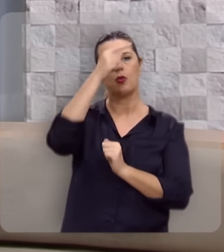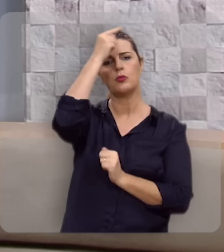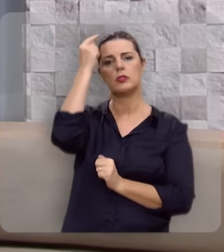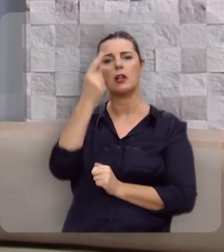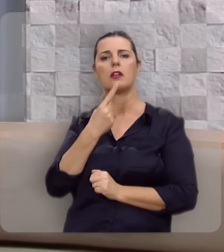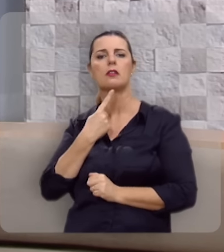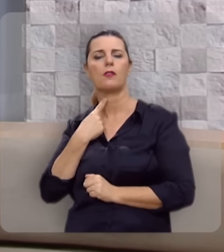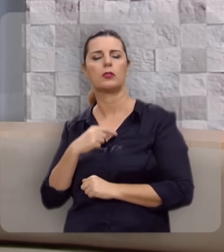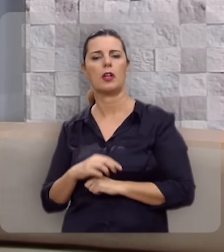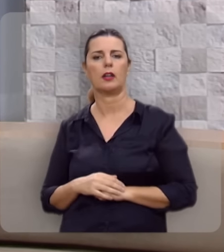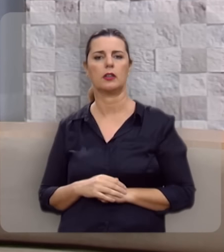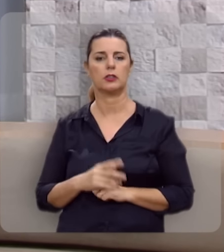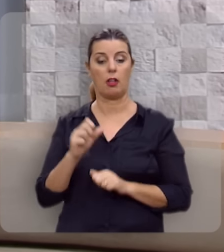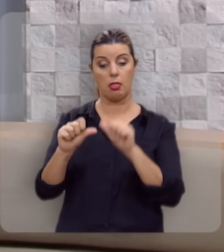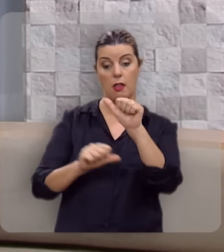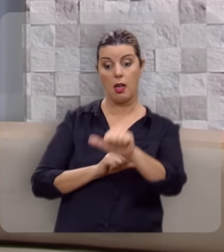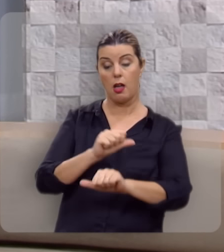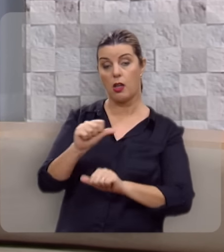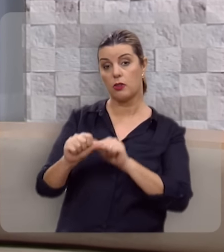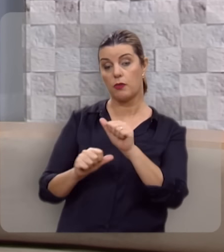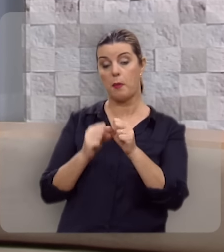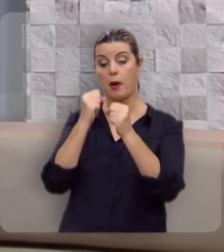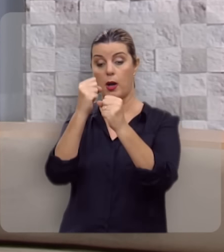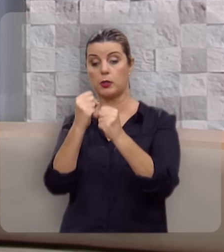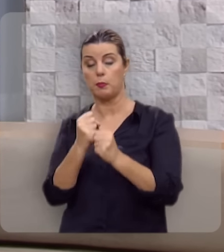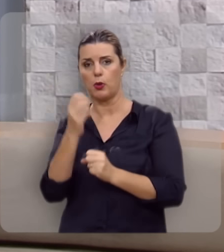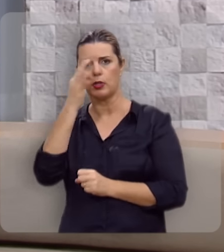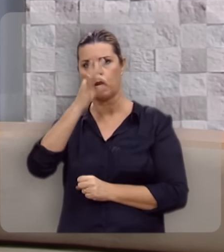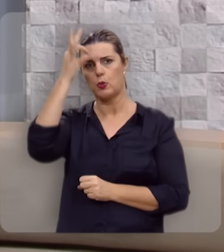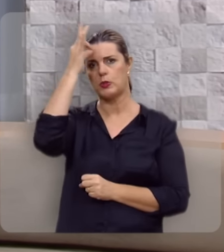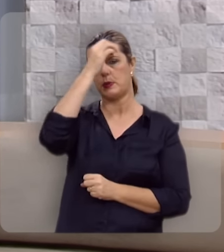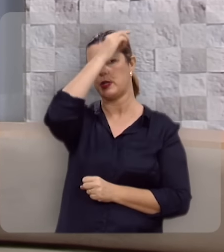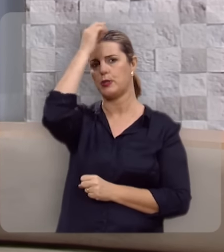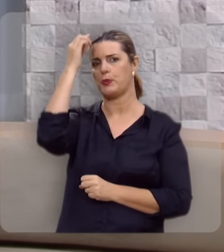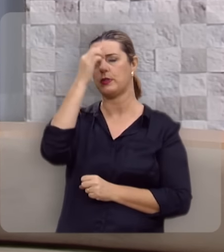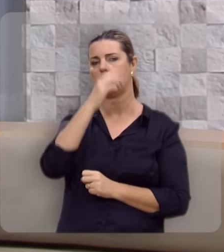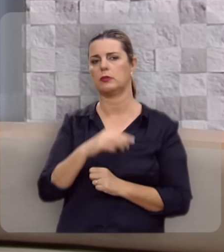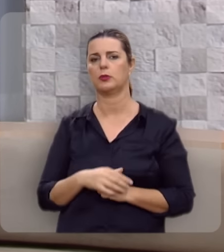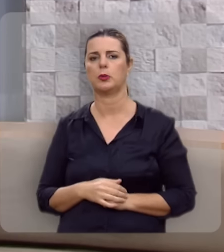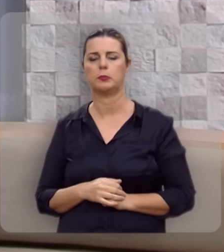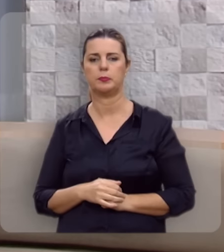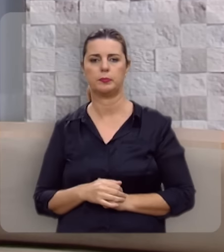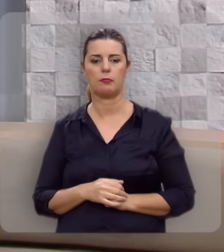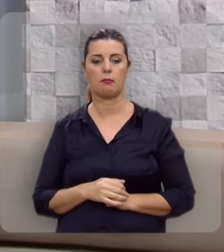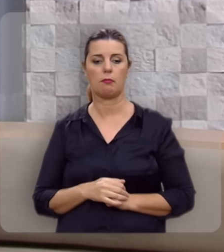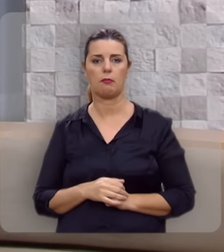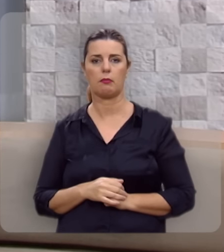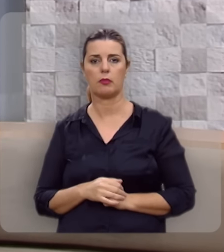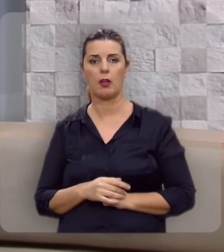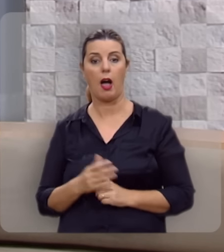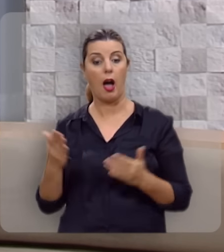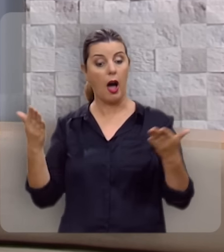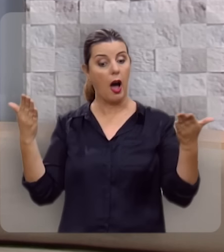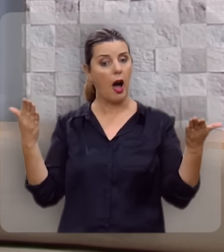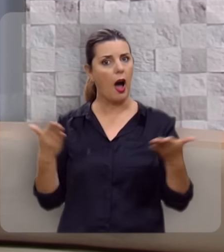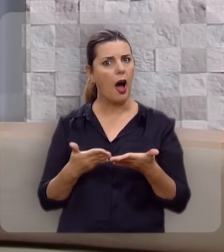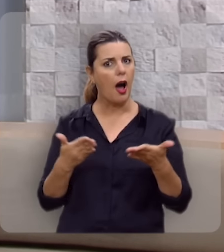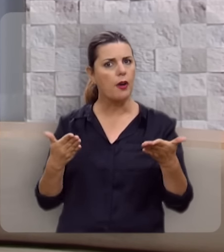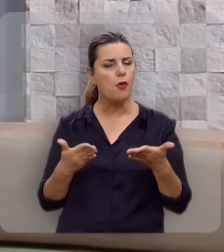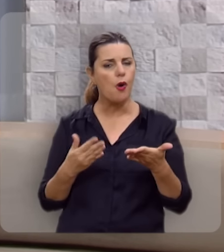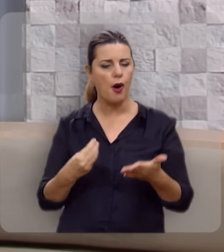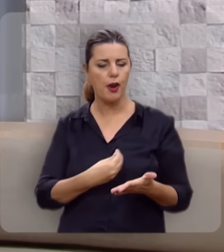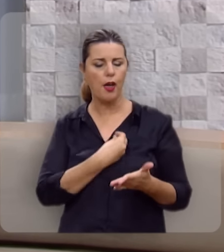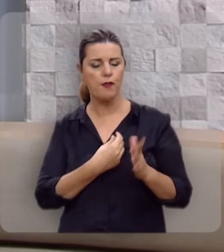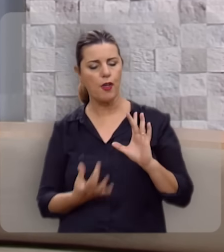com santa vocação, transformado pelo poder do Espírito Santo, e agora